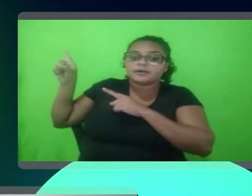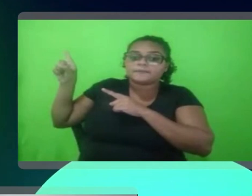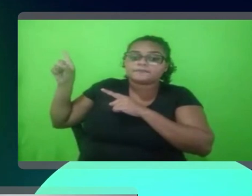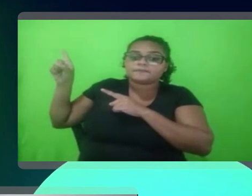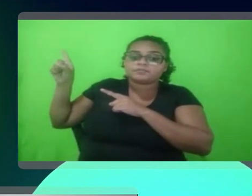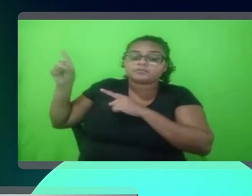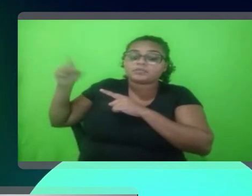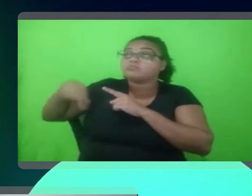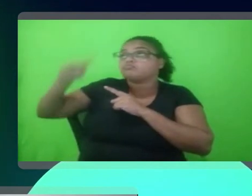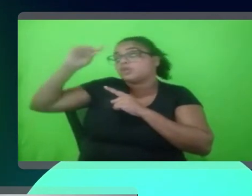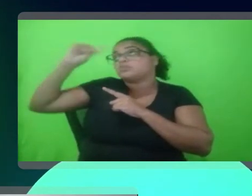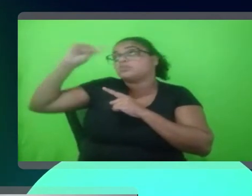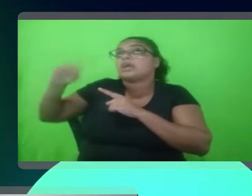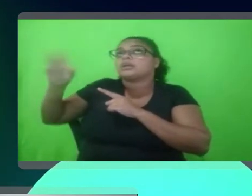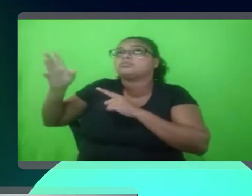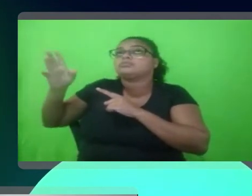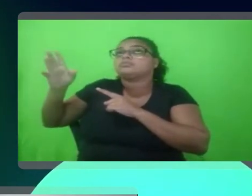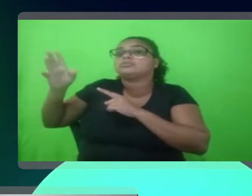sei lá de onde,